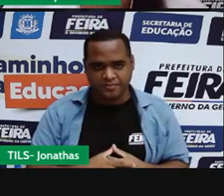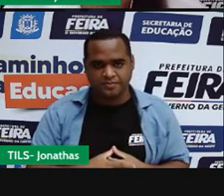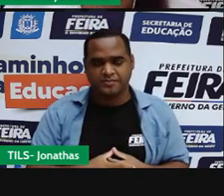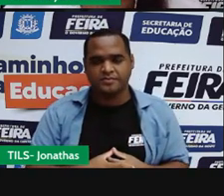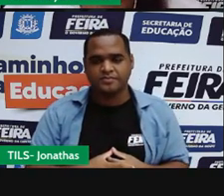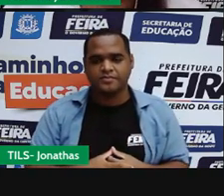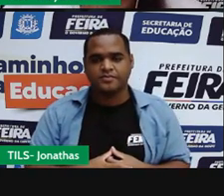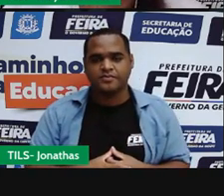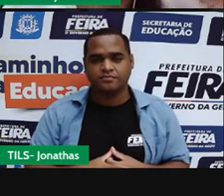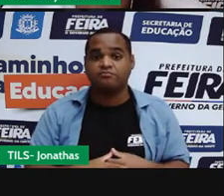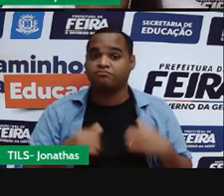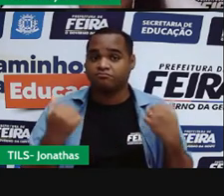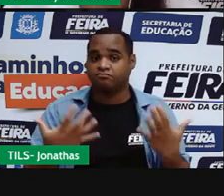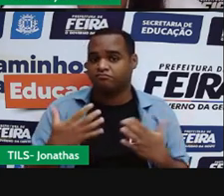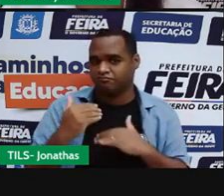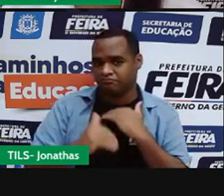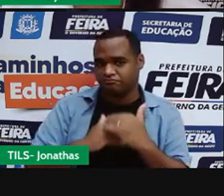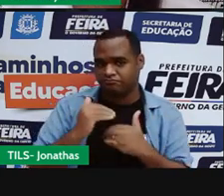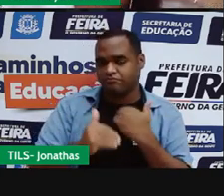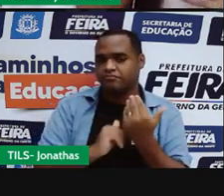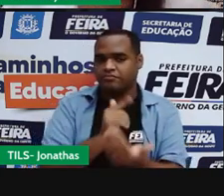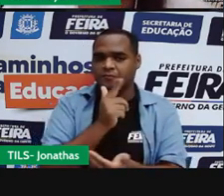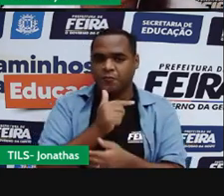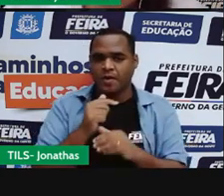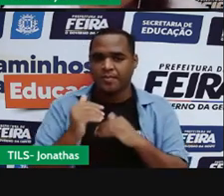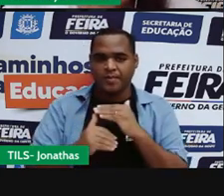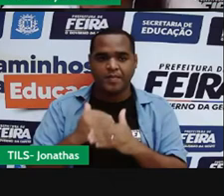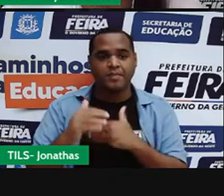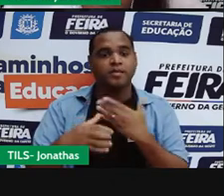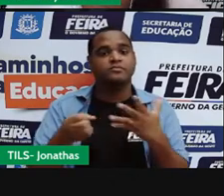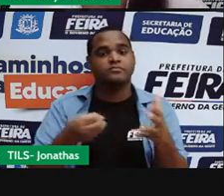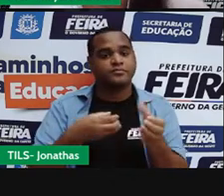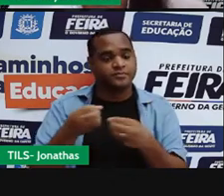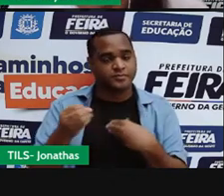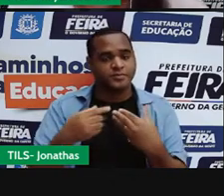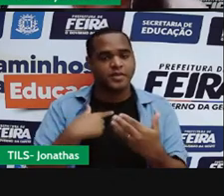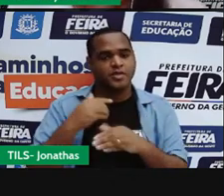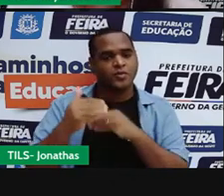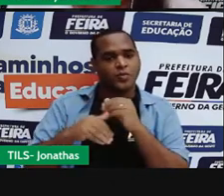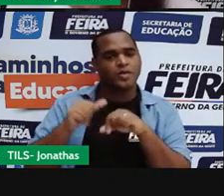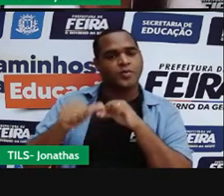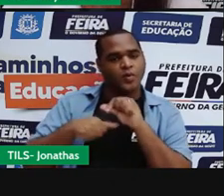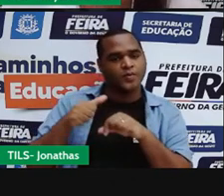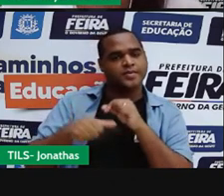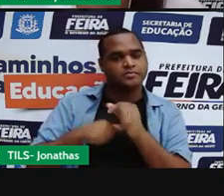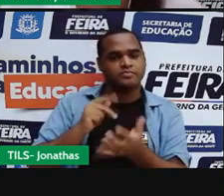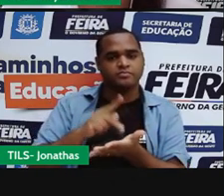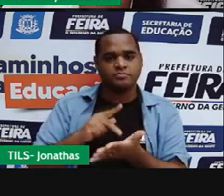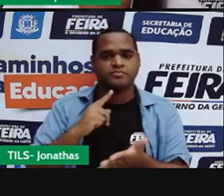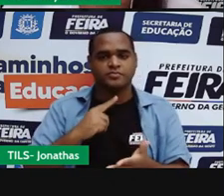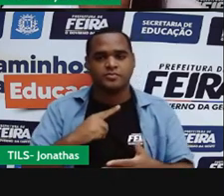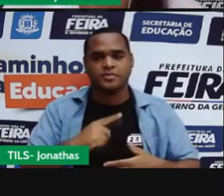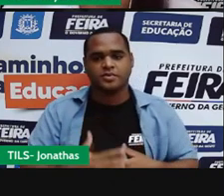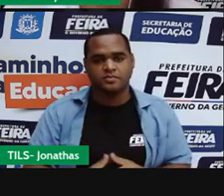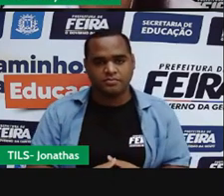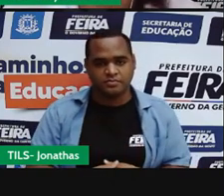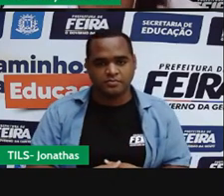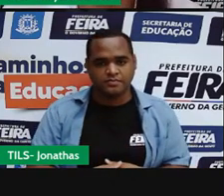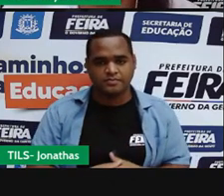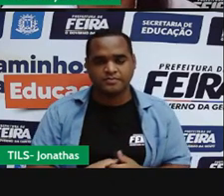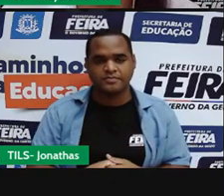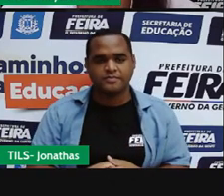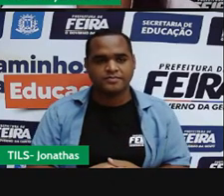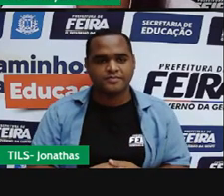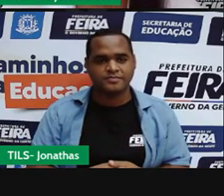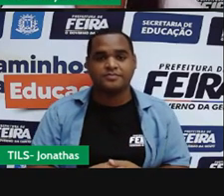E nesse processo, enquanto a água vai se renovando, ela vai mudando de estado também. E a gente vai ver isso acontecendo